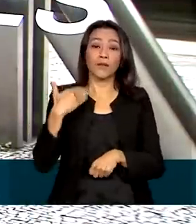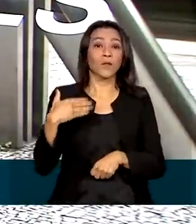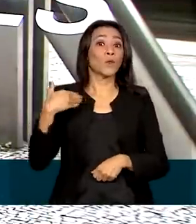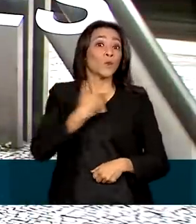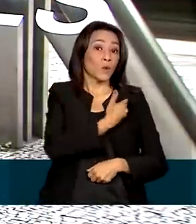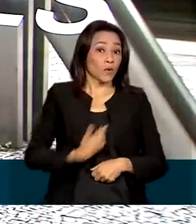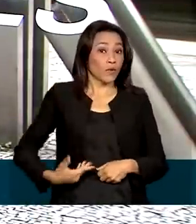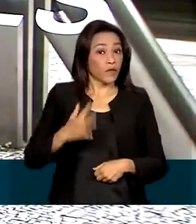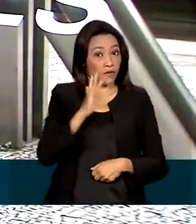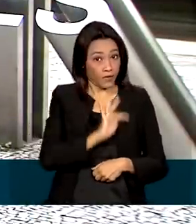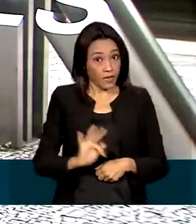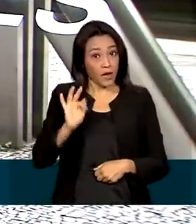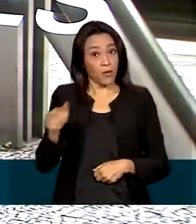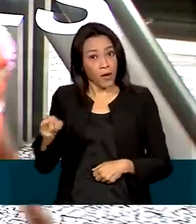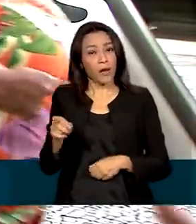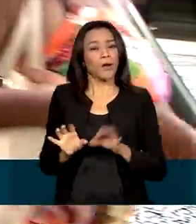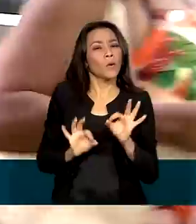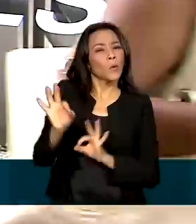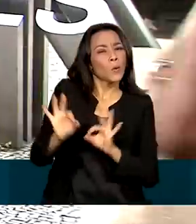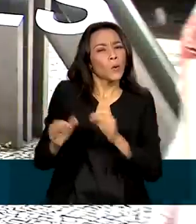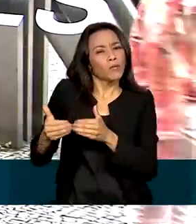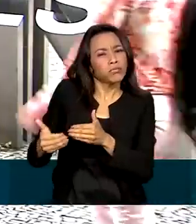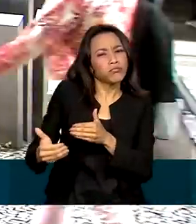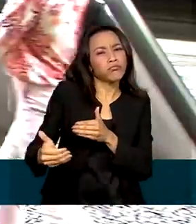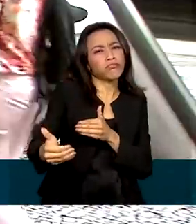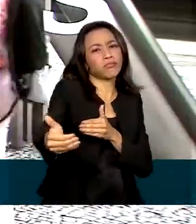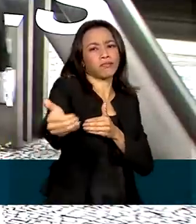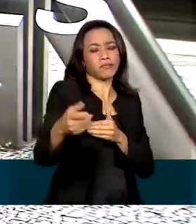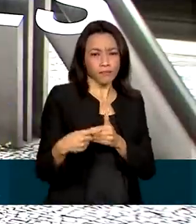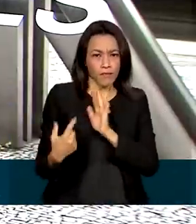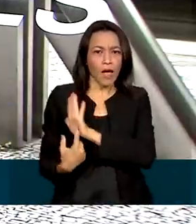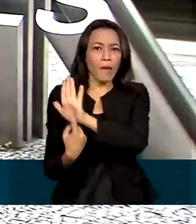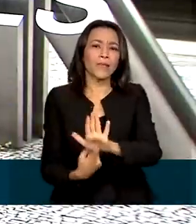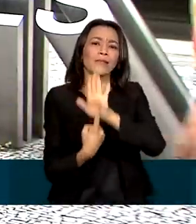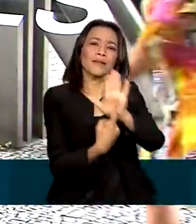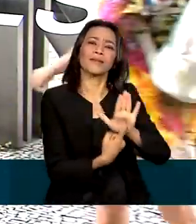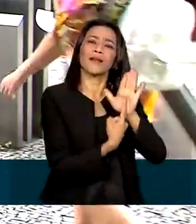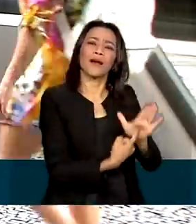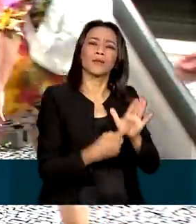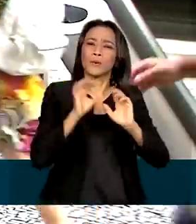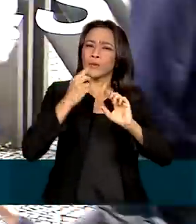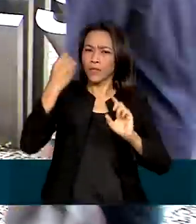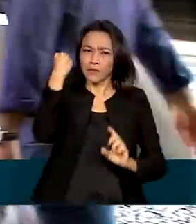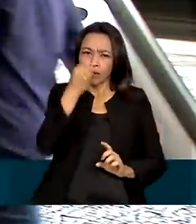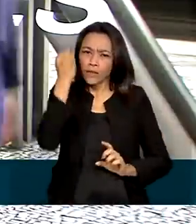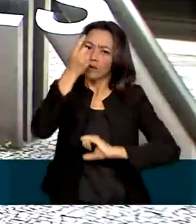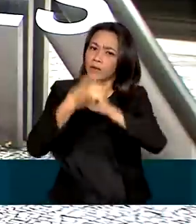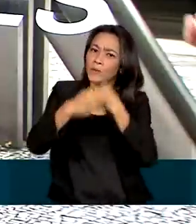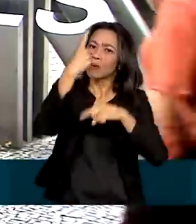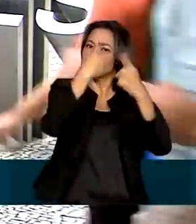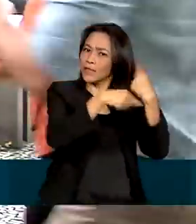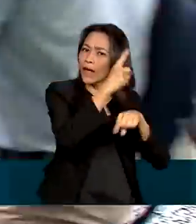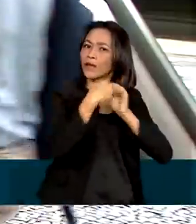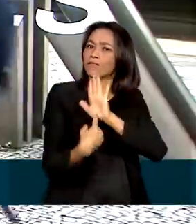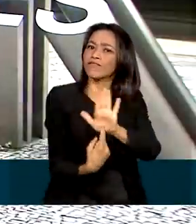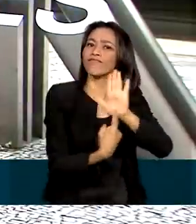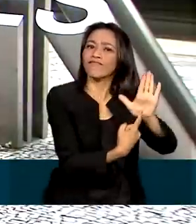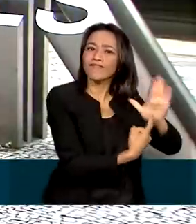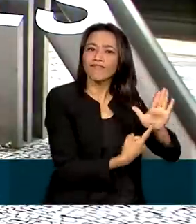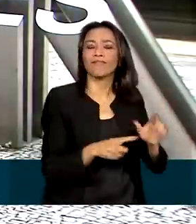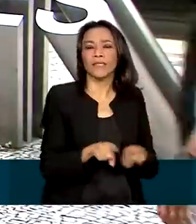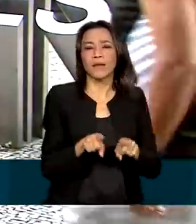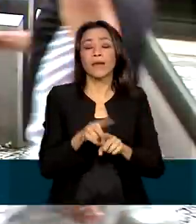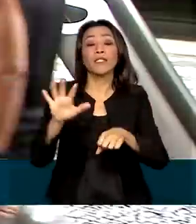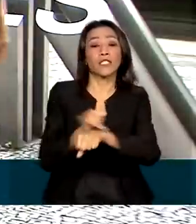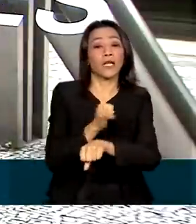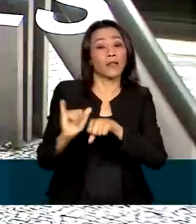de longo prazo. No evento vão ser apresentados casos de sucesso com a presença dos parceiros e também estratégias para a promoção do